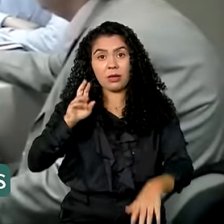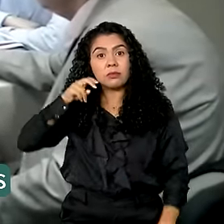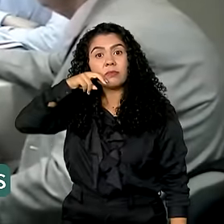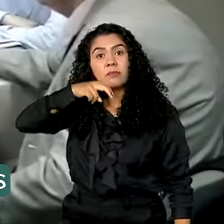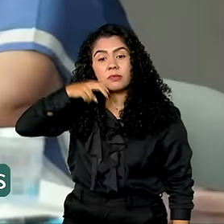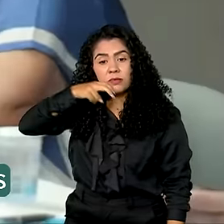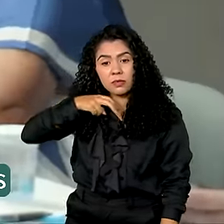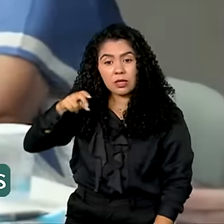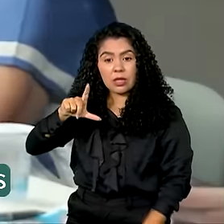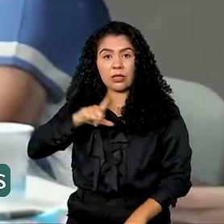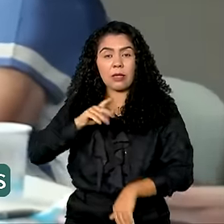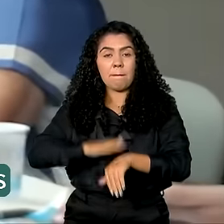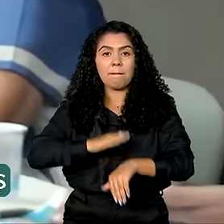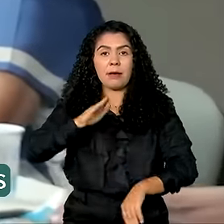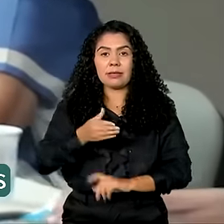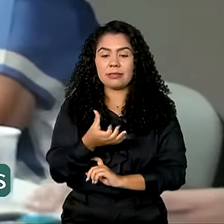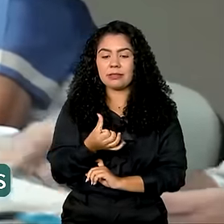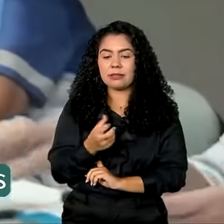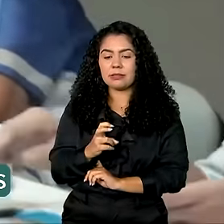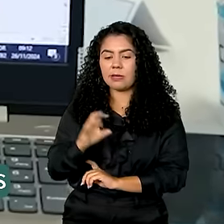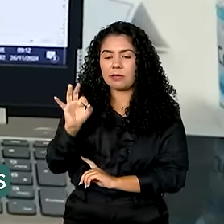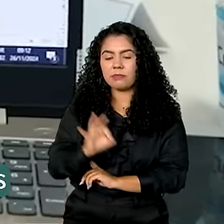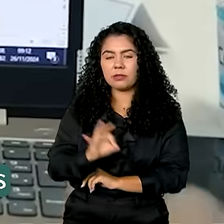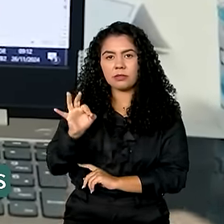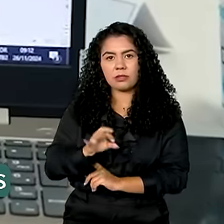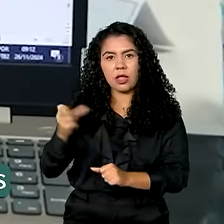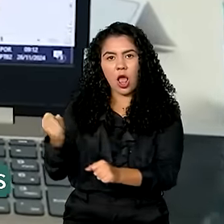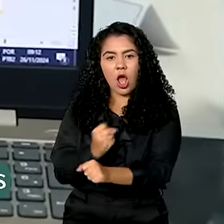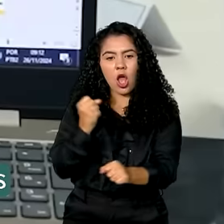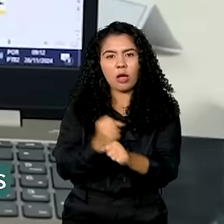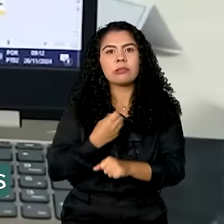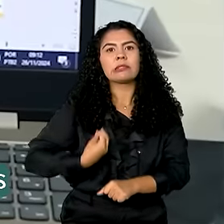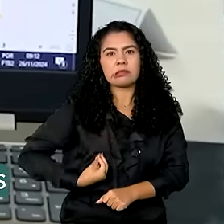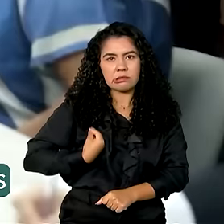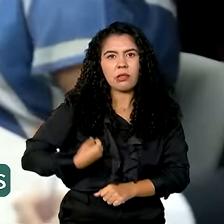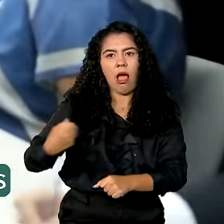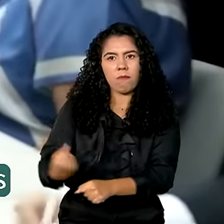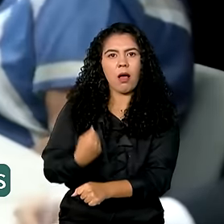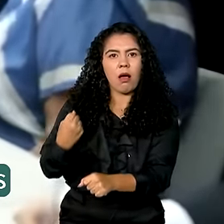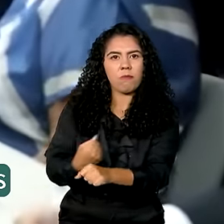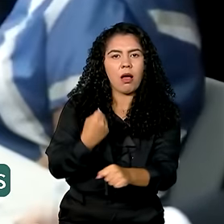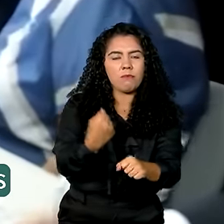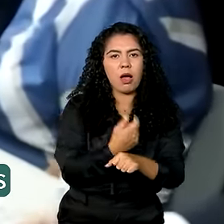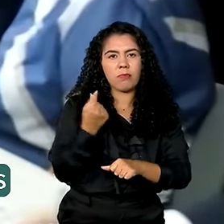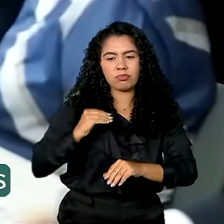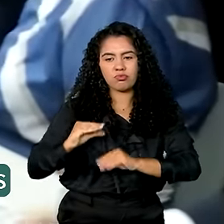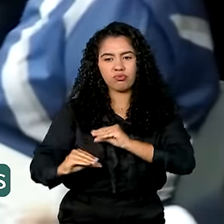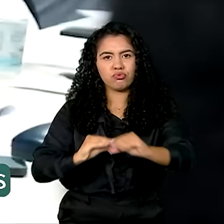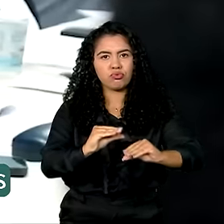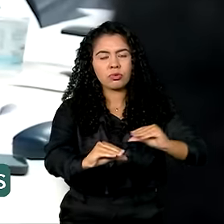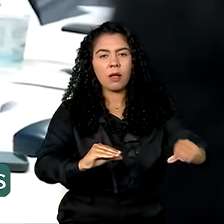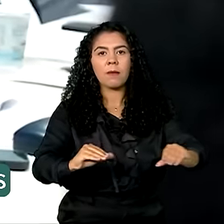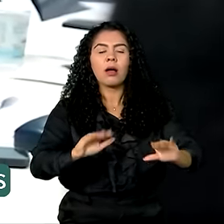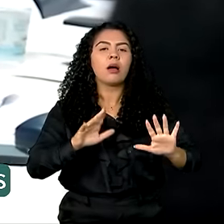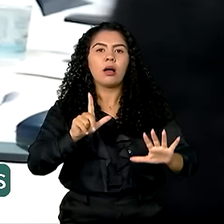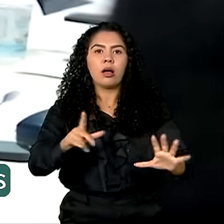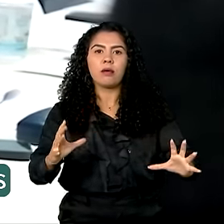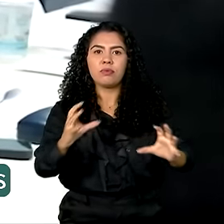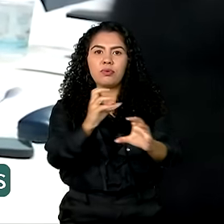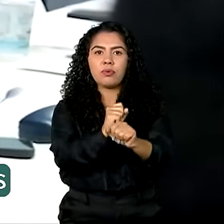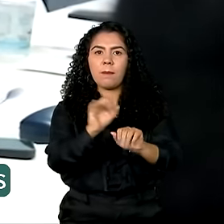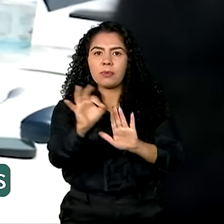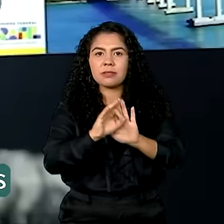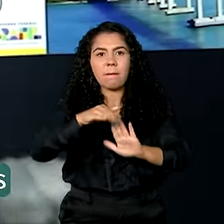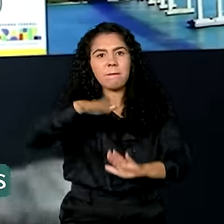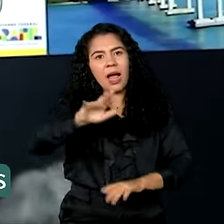Norte tem mais de 65% das obras do PAC em execução financeira. O percentual é o maior de todo o país.